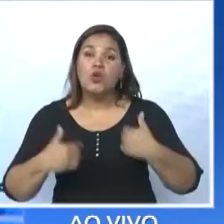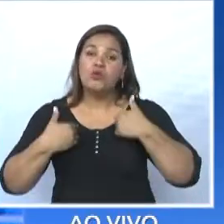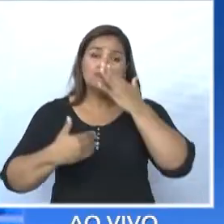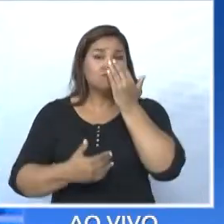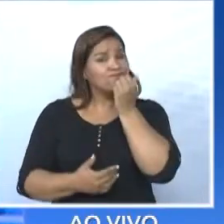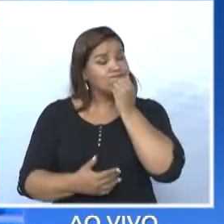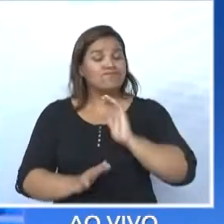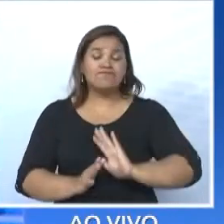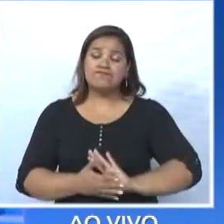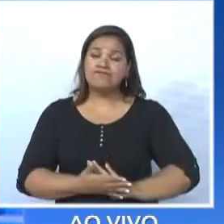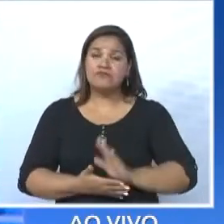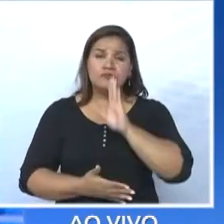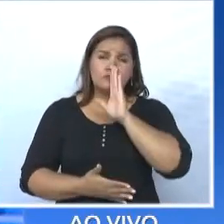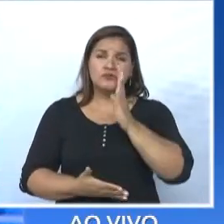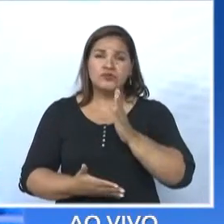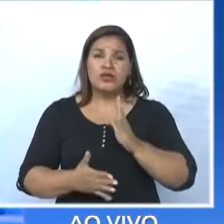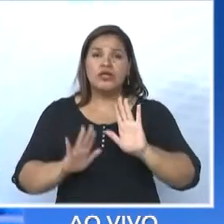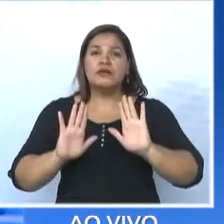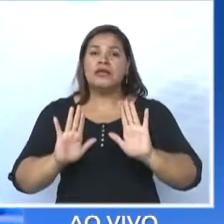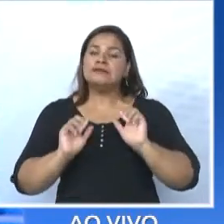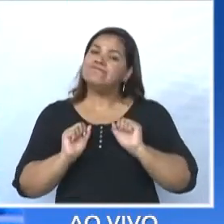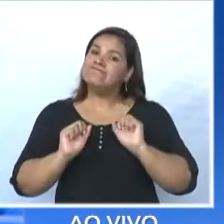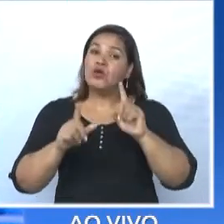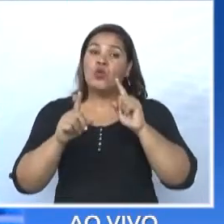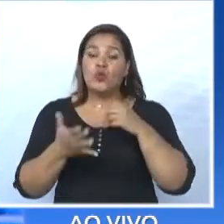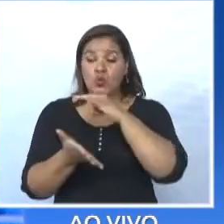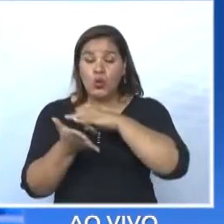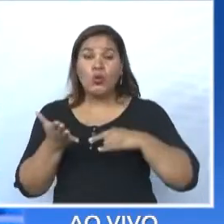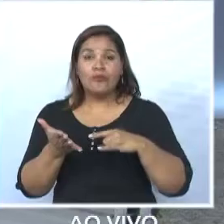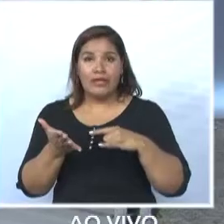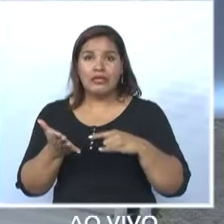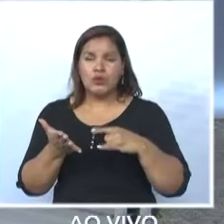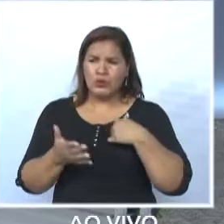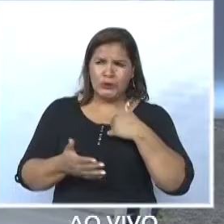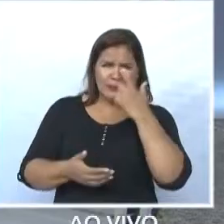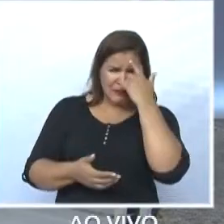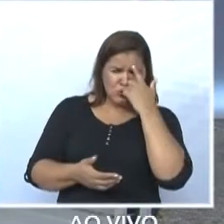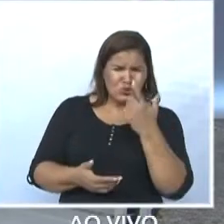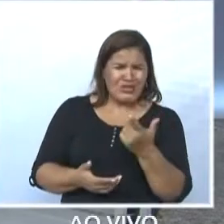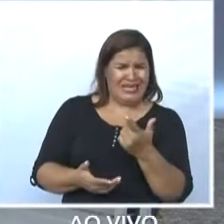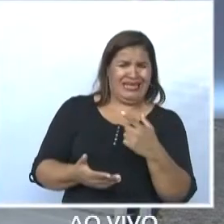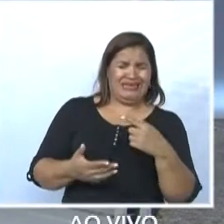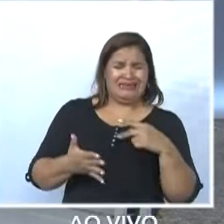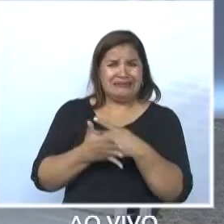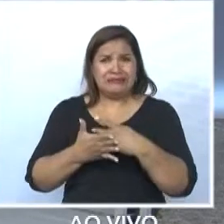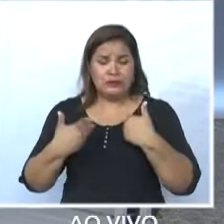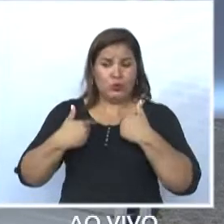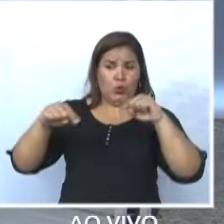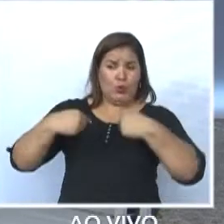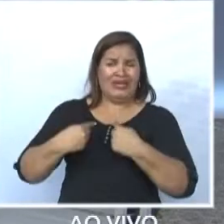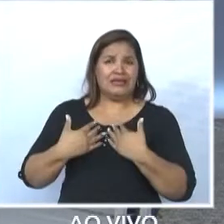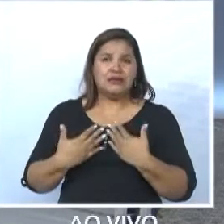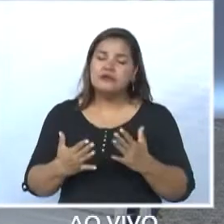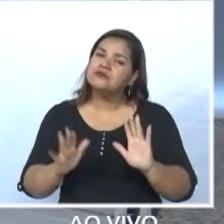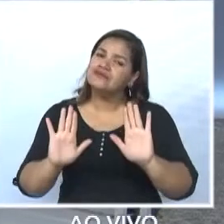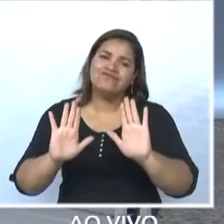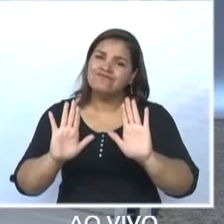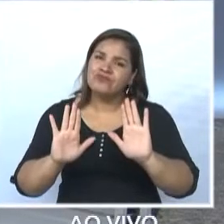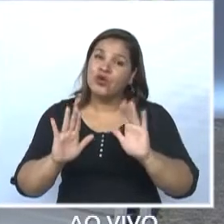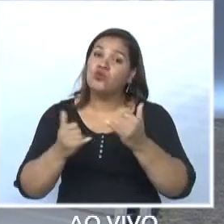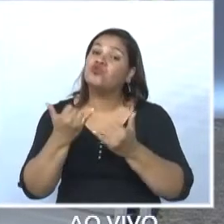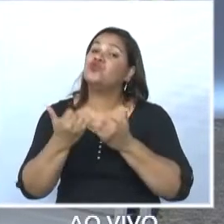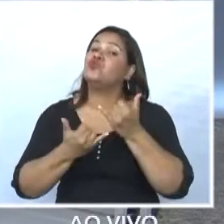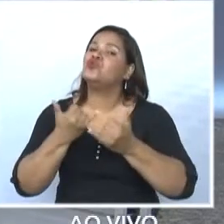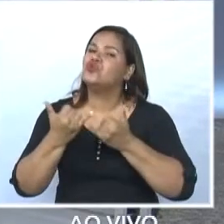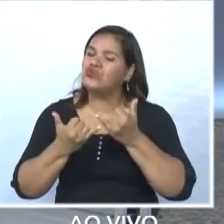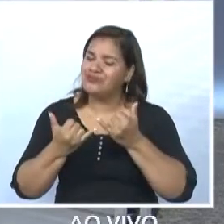E aí fiz um documento porque fui sim com Você viu traído quando você perdeu as prêmios do partido? Não, não. Faz parte do jogo. Faz parte do jogo. Não